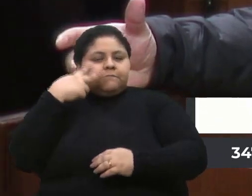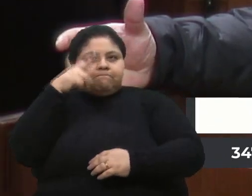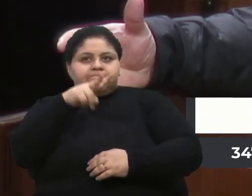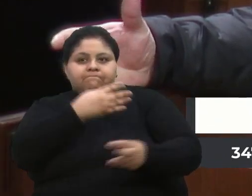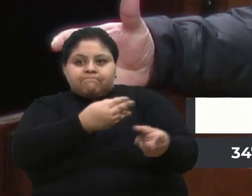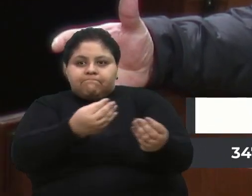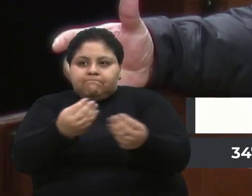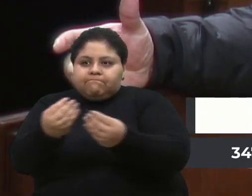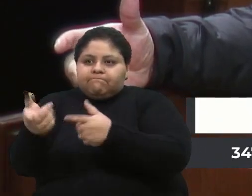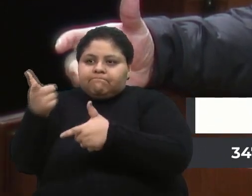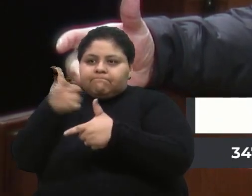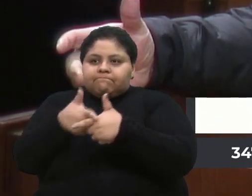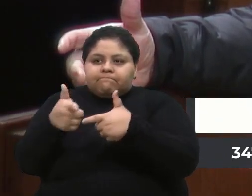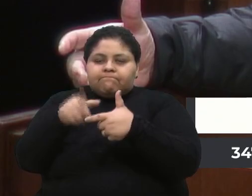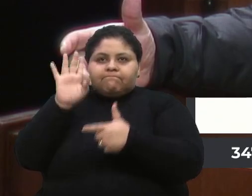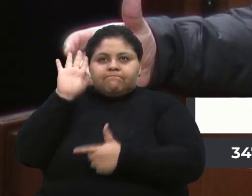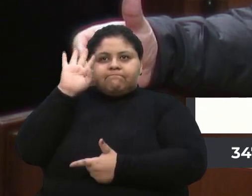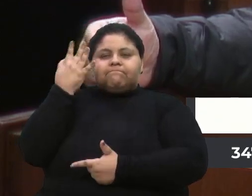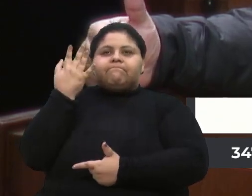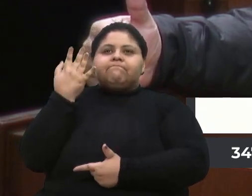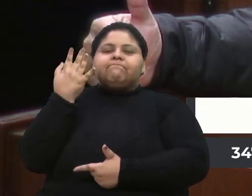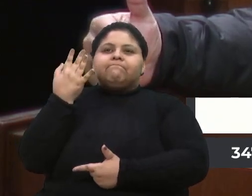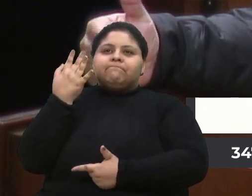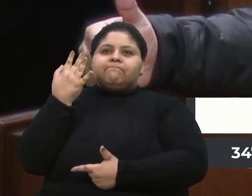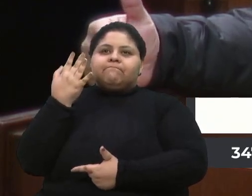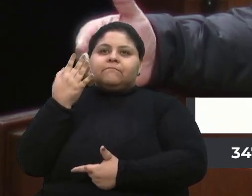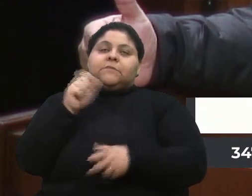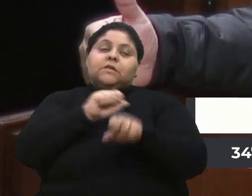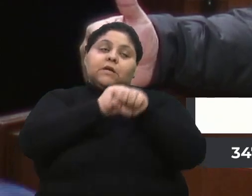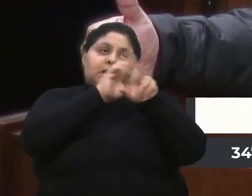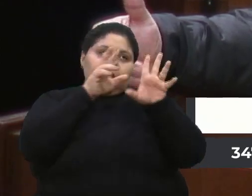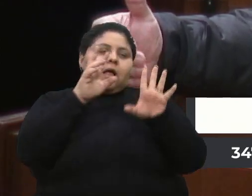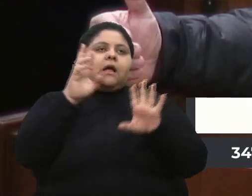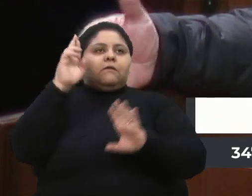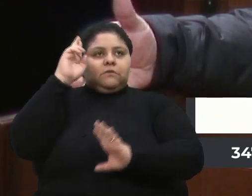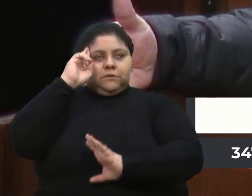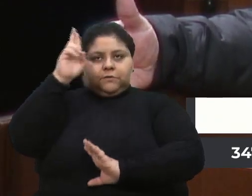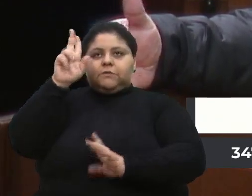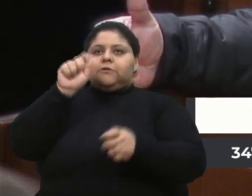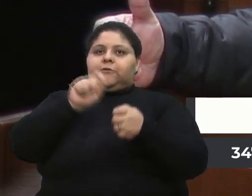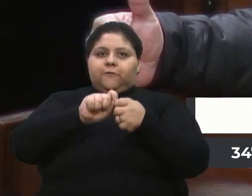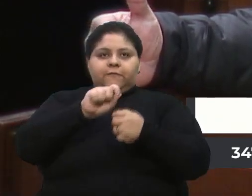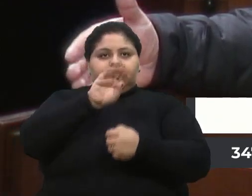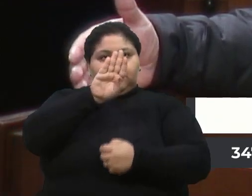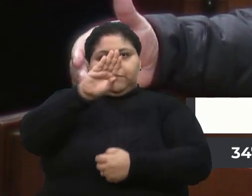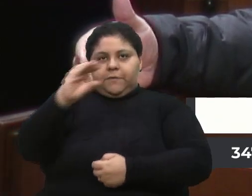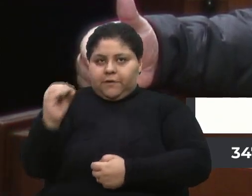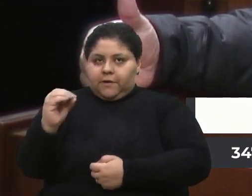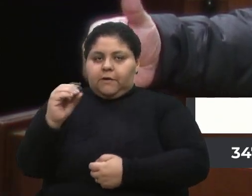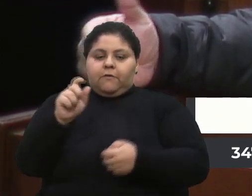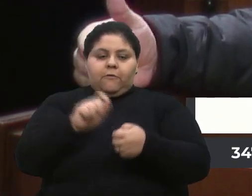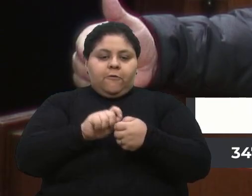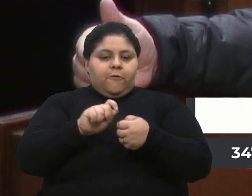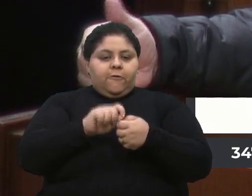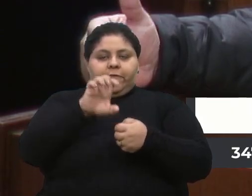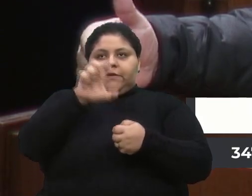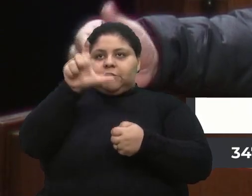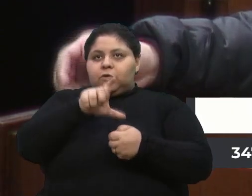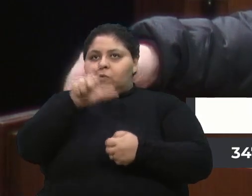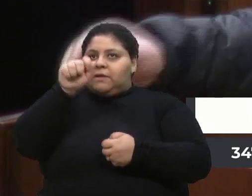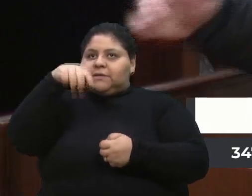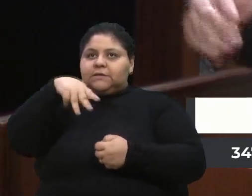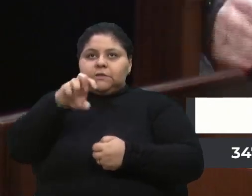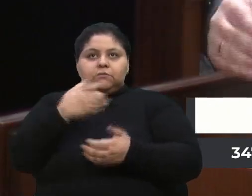situações que aconteceram, sabe, claro que a diretora, vice-diretora fez o BO, fez o exame, tudo certo, tudo